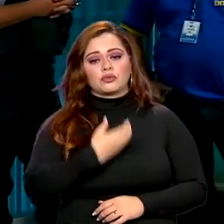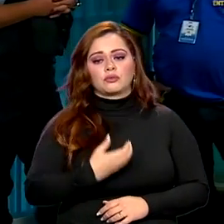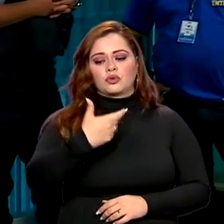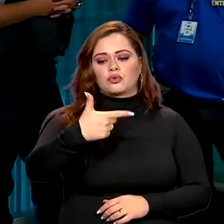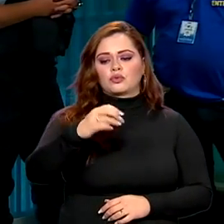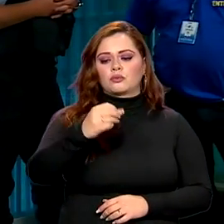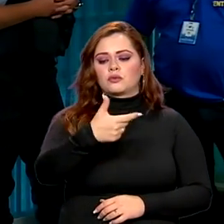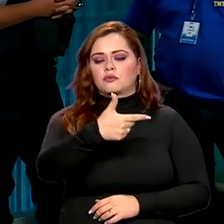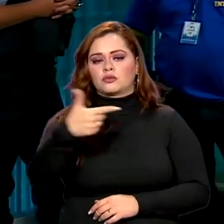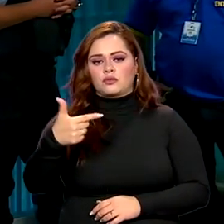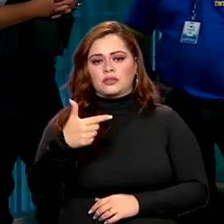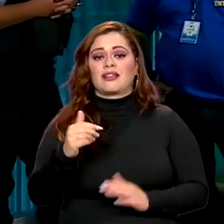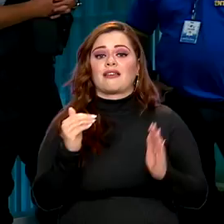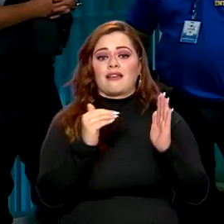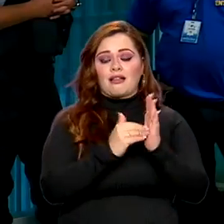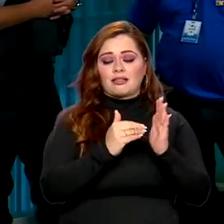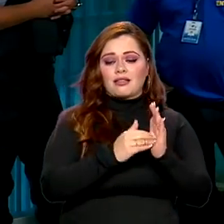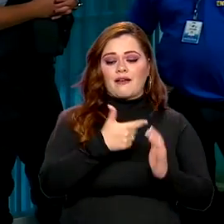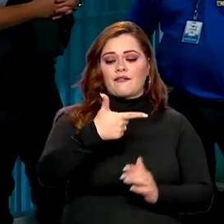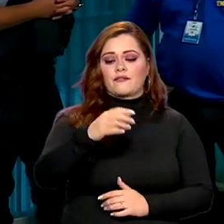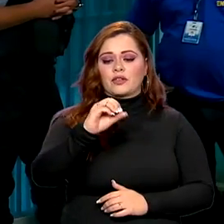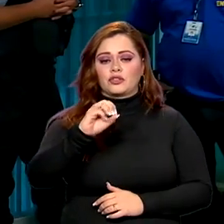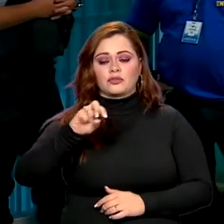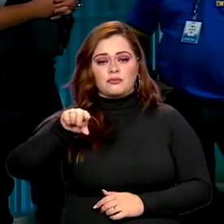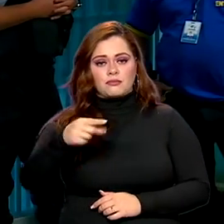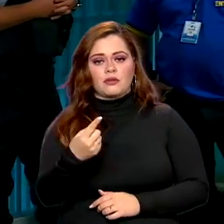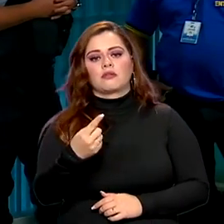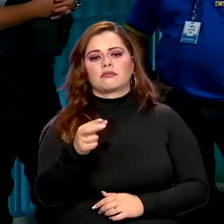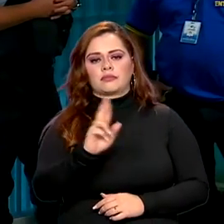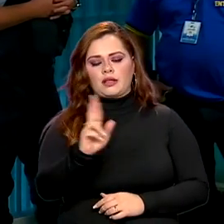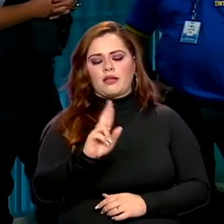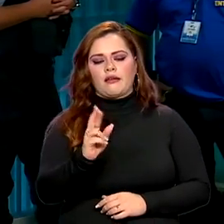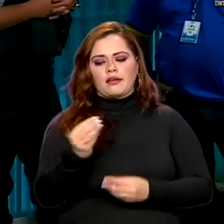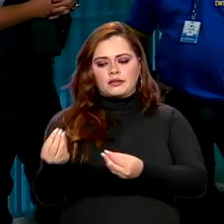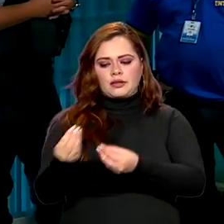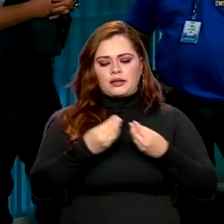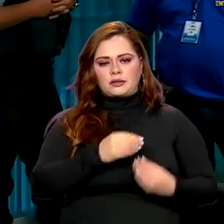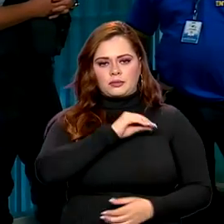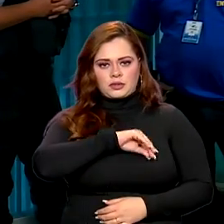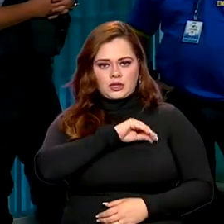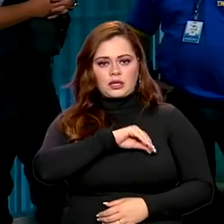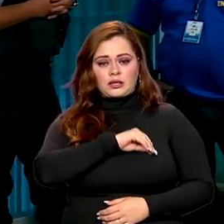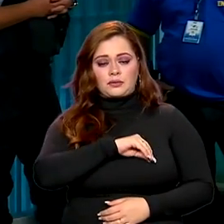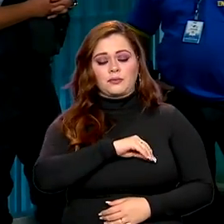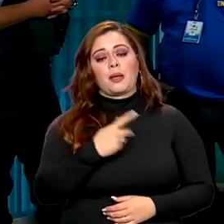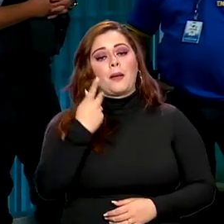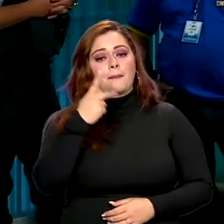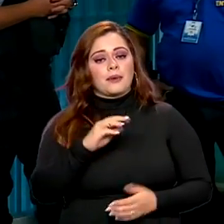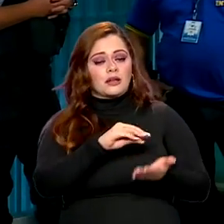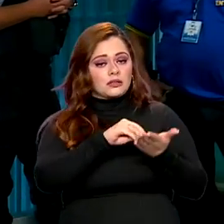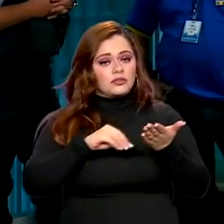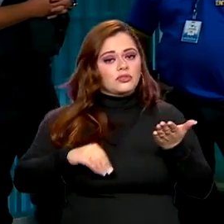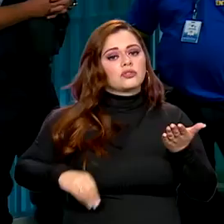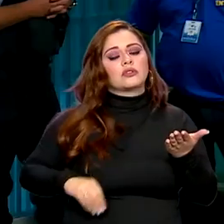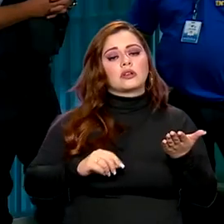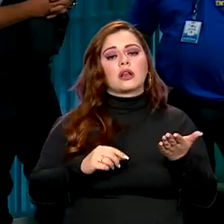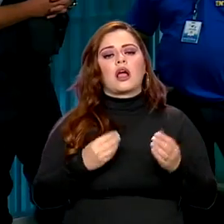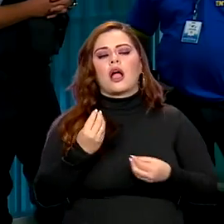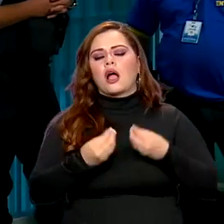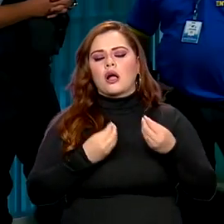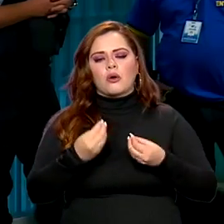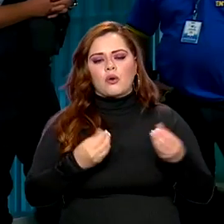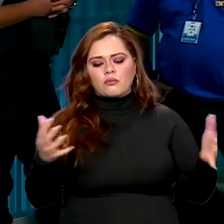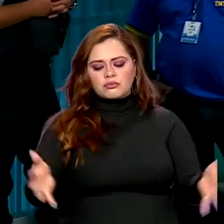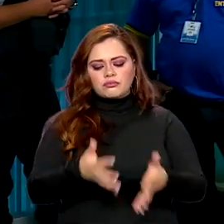e que têm renda de até R$ 20 mil mensais. Essa linha de corte tem o objetivo de evitar que a ação seja vista como